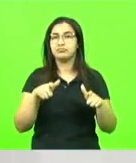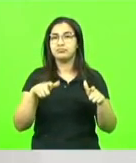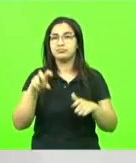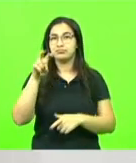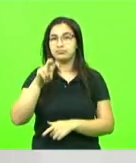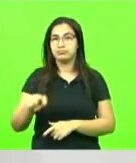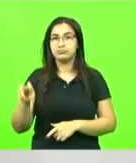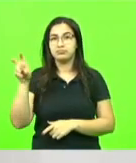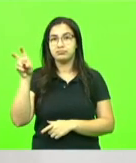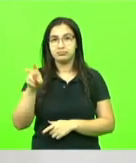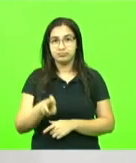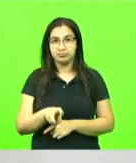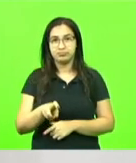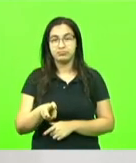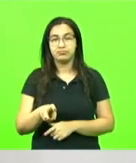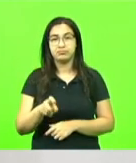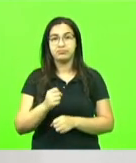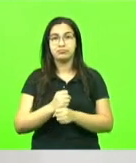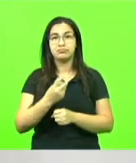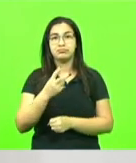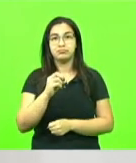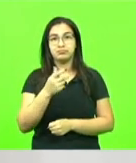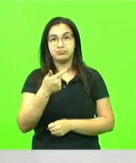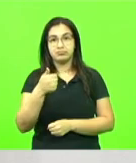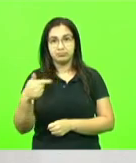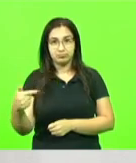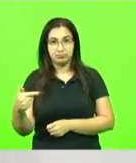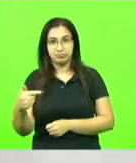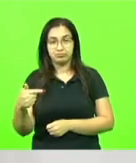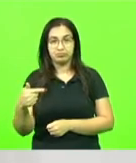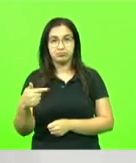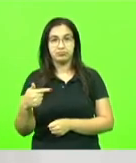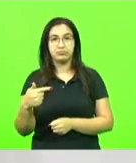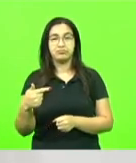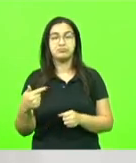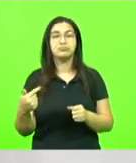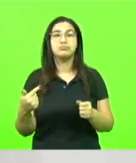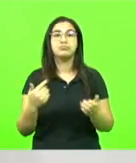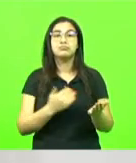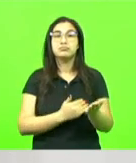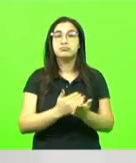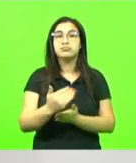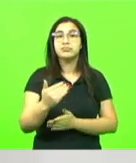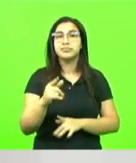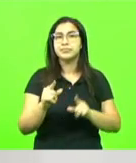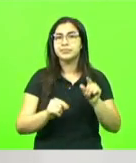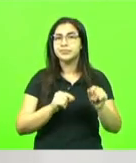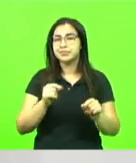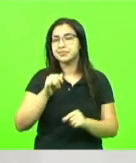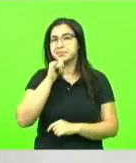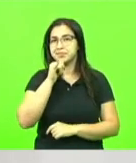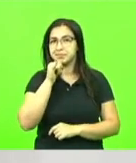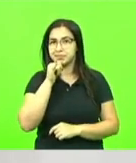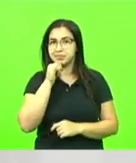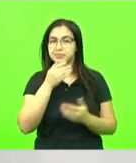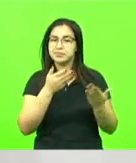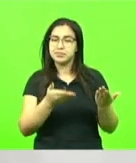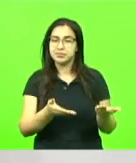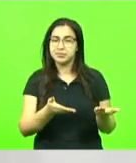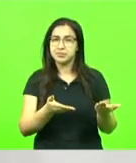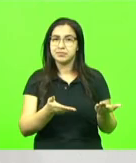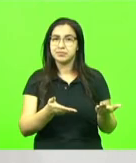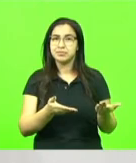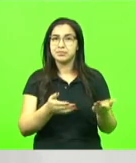Vereadores em 2017, implementamos, presidente, naquela casa, em Xancherê também, a partir desse exemplo do Parlamento Jovem, a Câmara